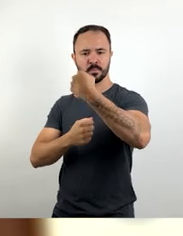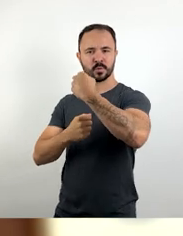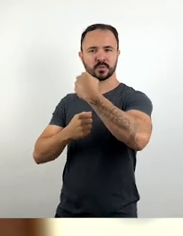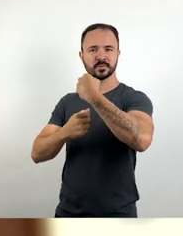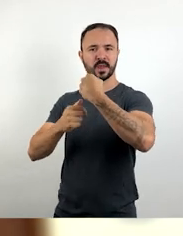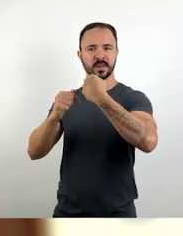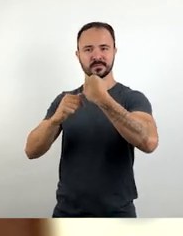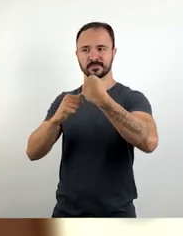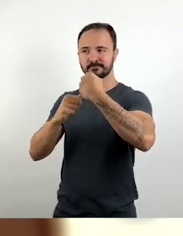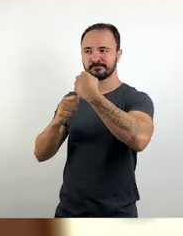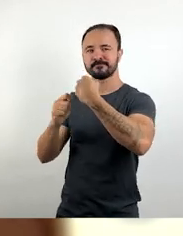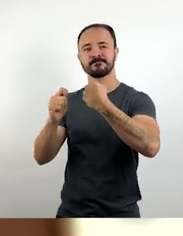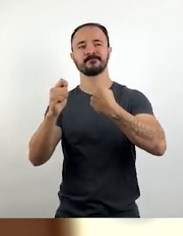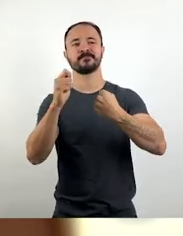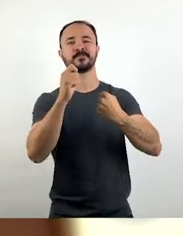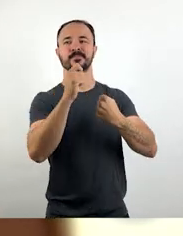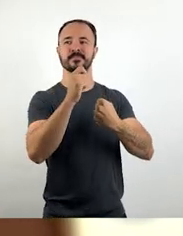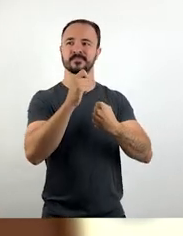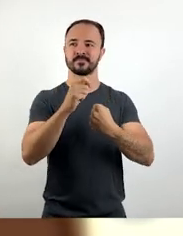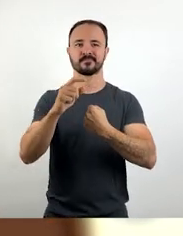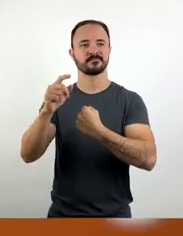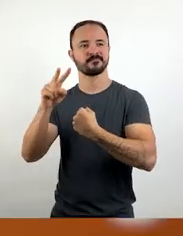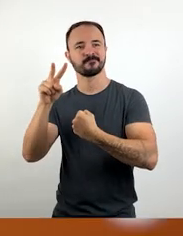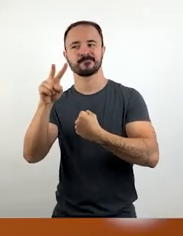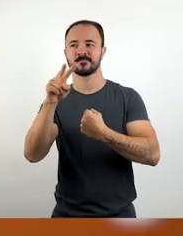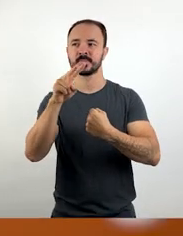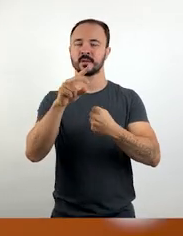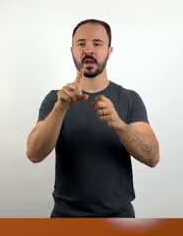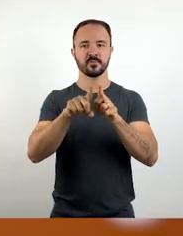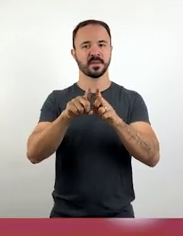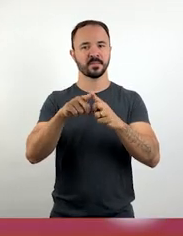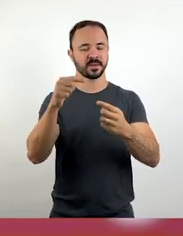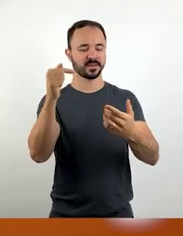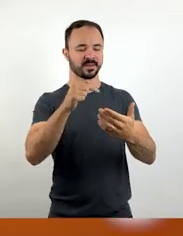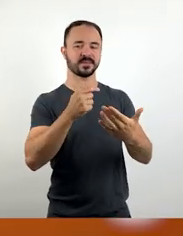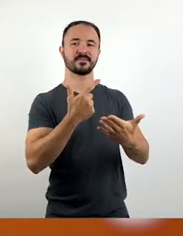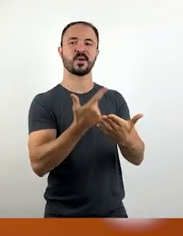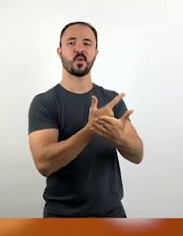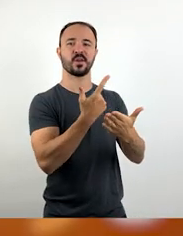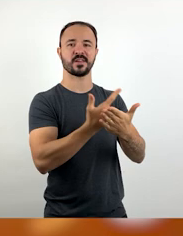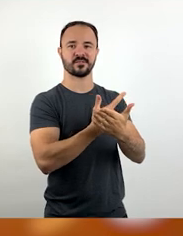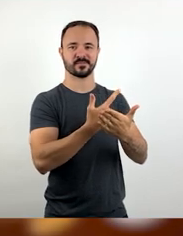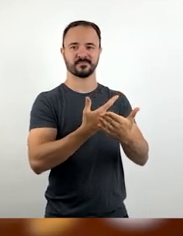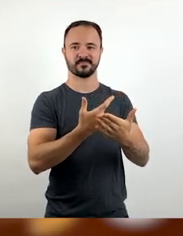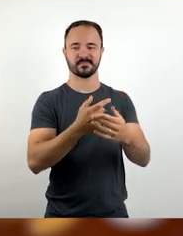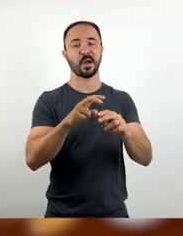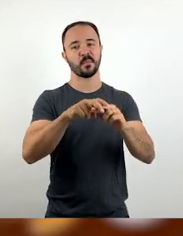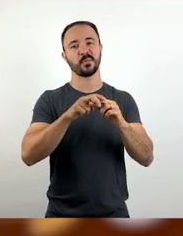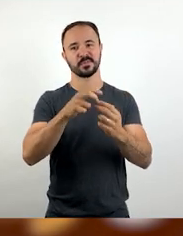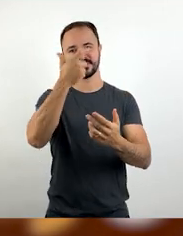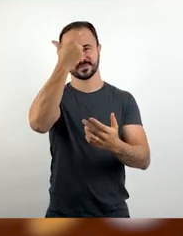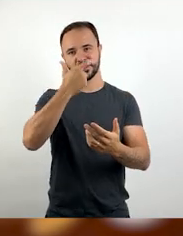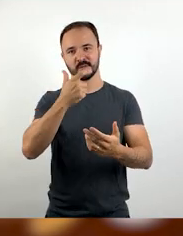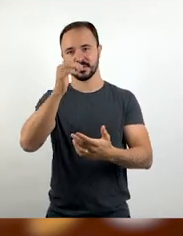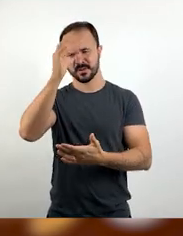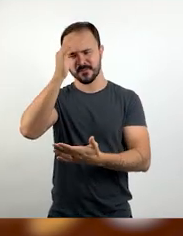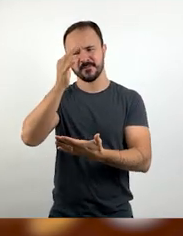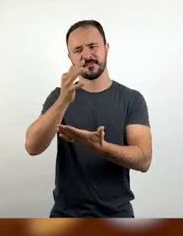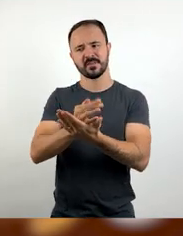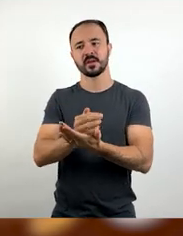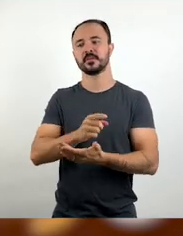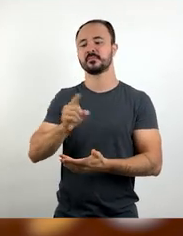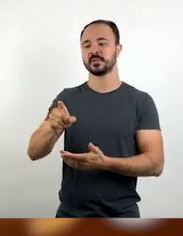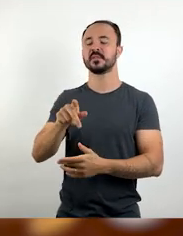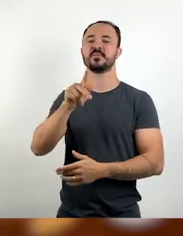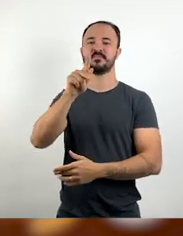possa lhe causar dor. Por isso eu tenho dito, tenho fé e acredito na força